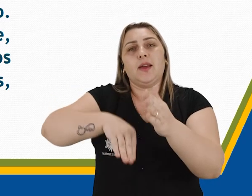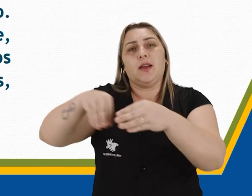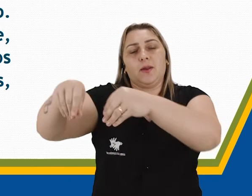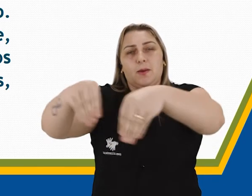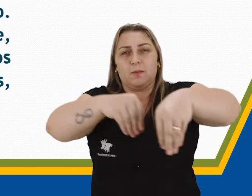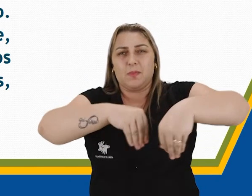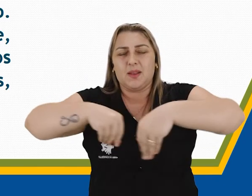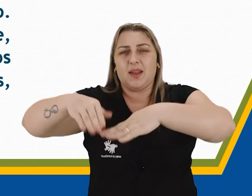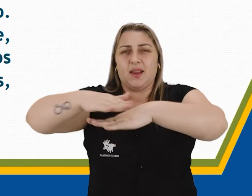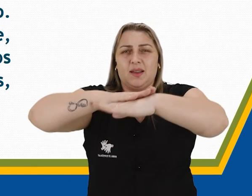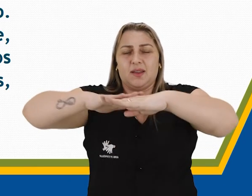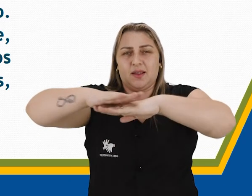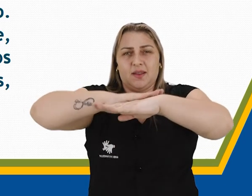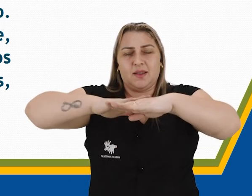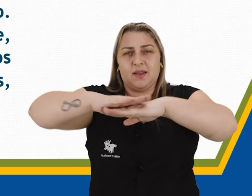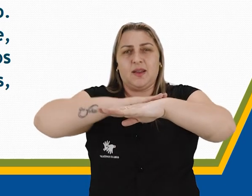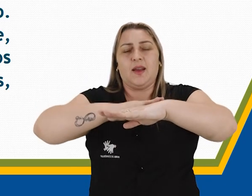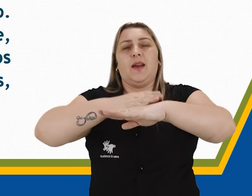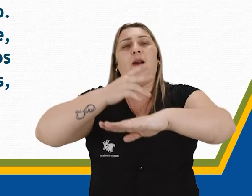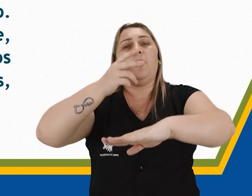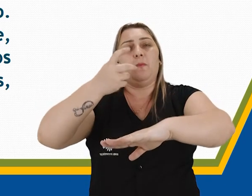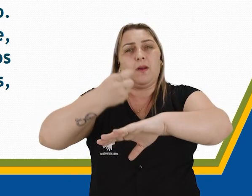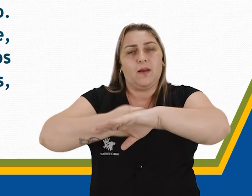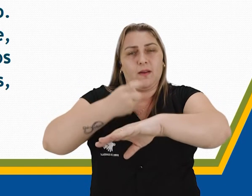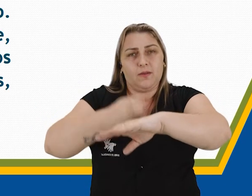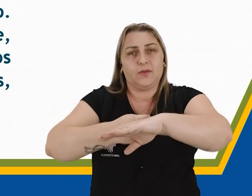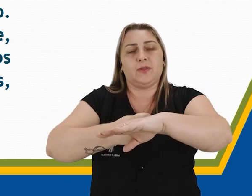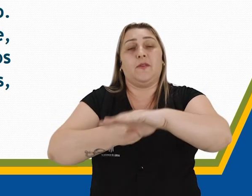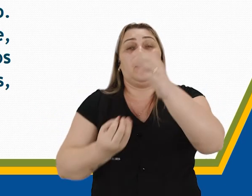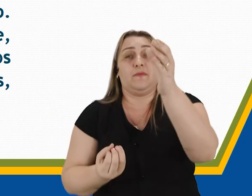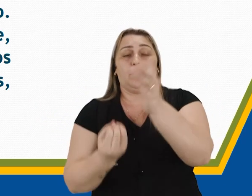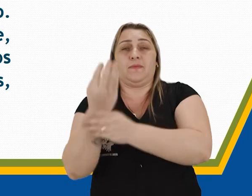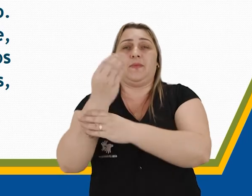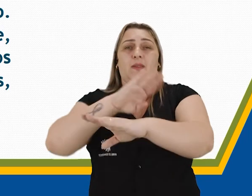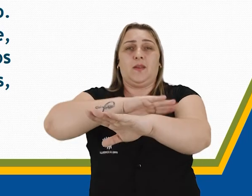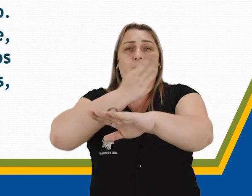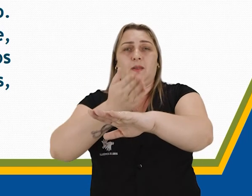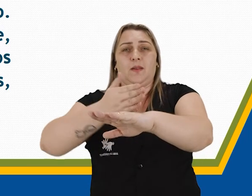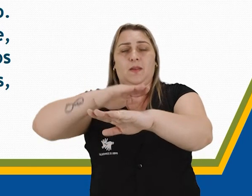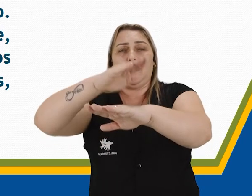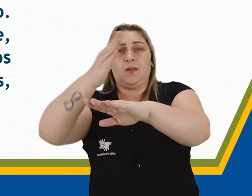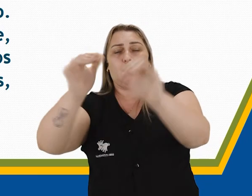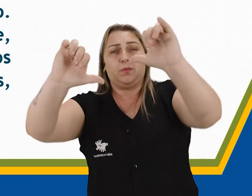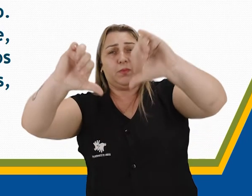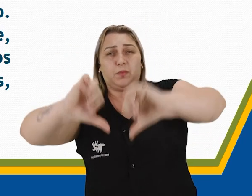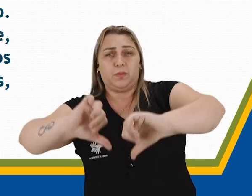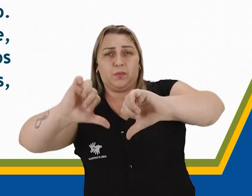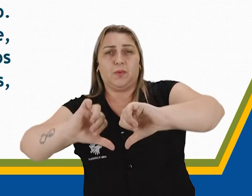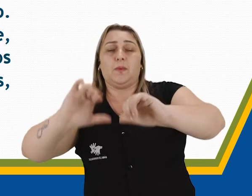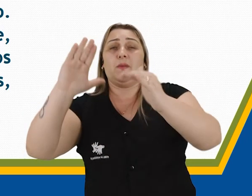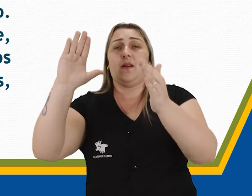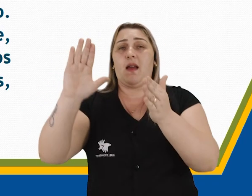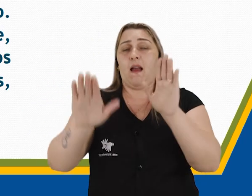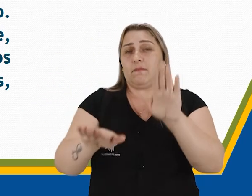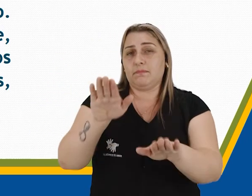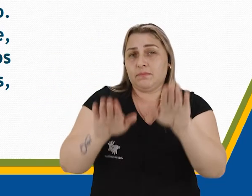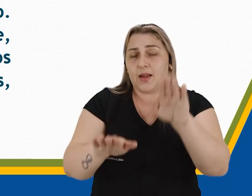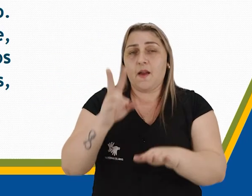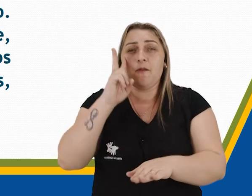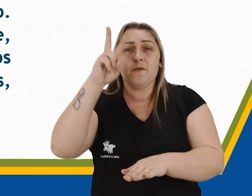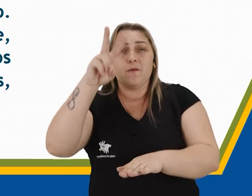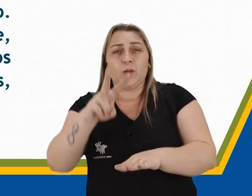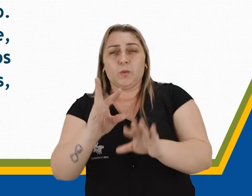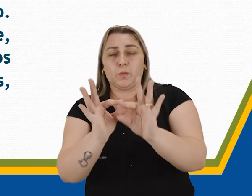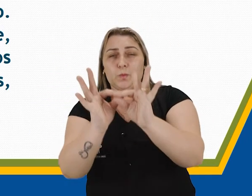superficiais, de modo a expor uma rocha subjacente, criando um relevo negativo. Geralmente, só podem ser